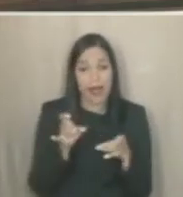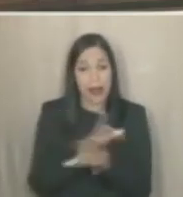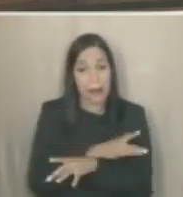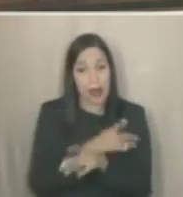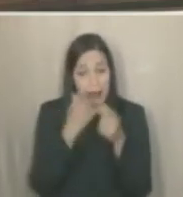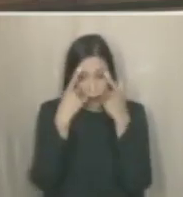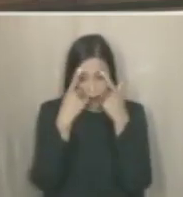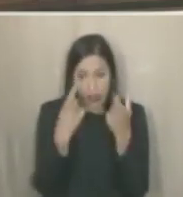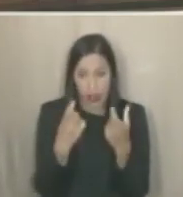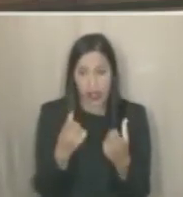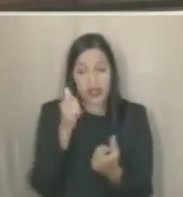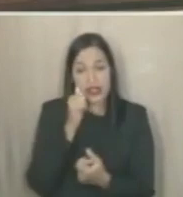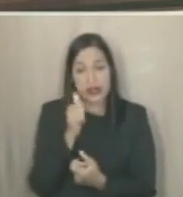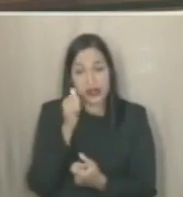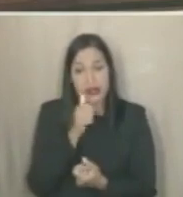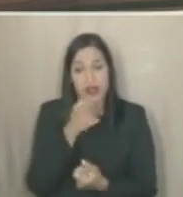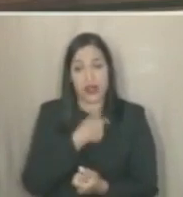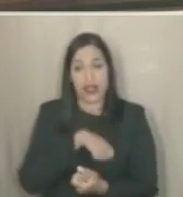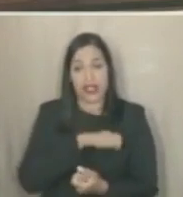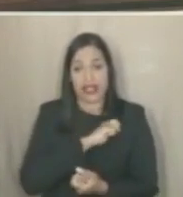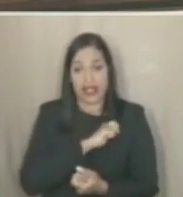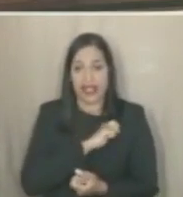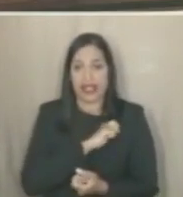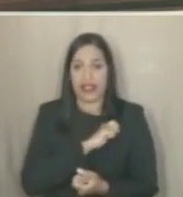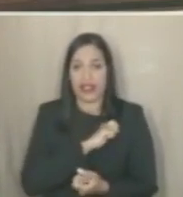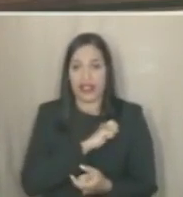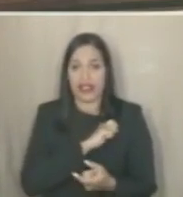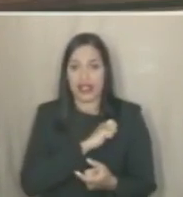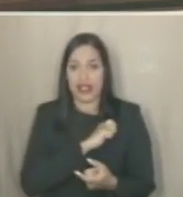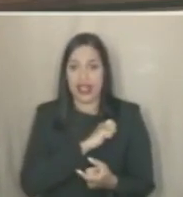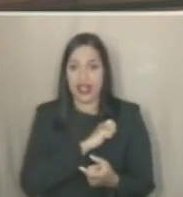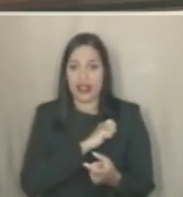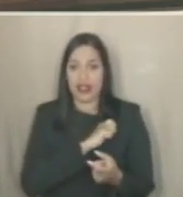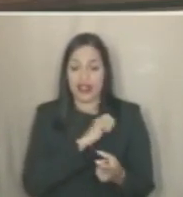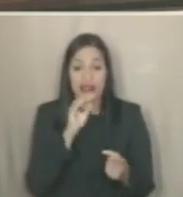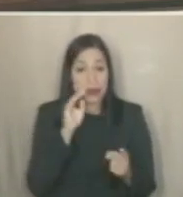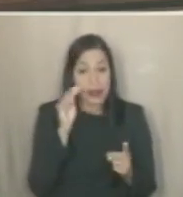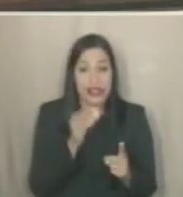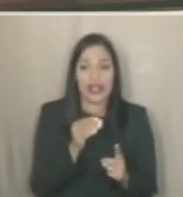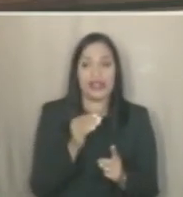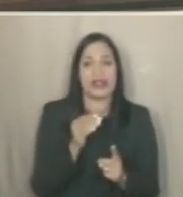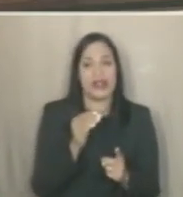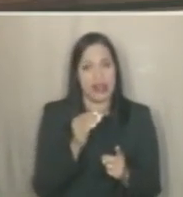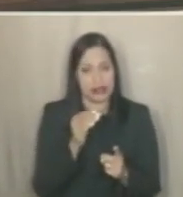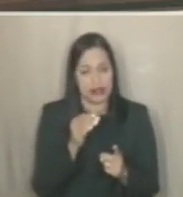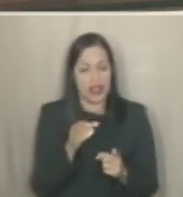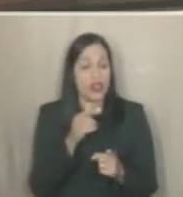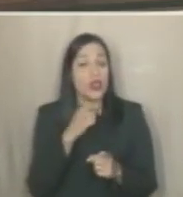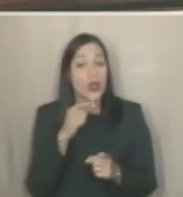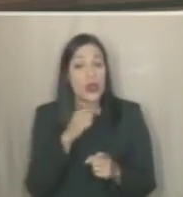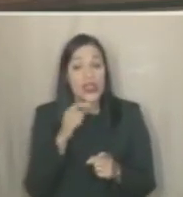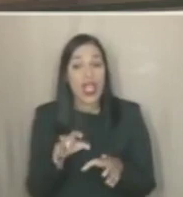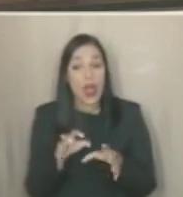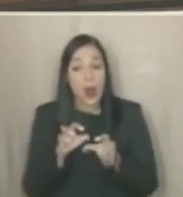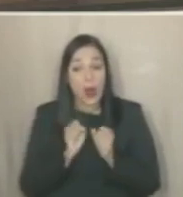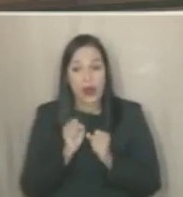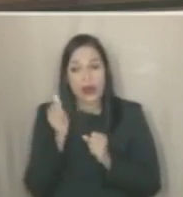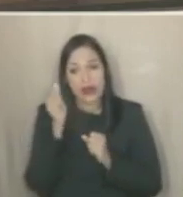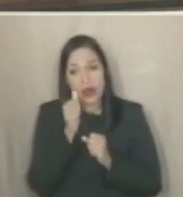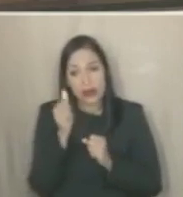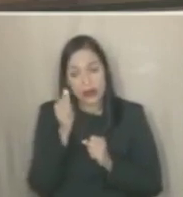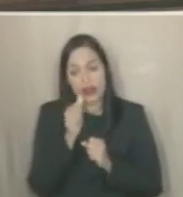nós mulheres quando a delegacia especializada não consegue acolher essa mulher na hora em que ela